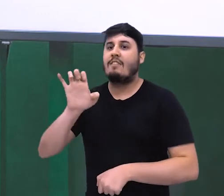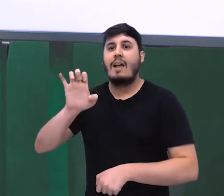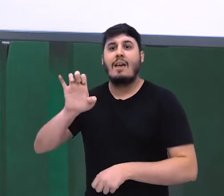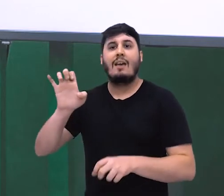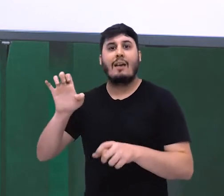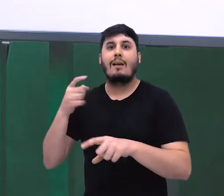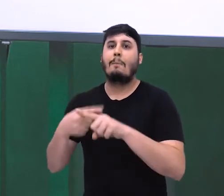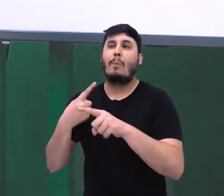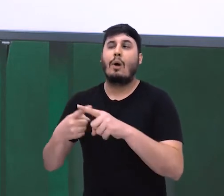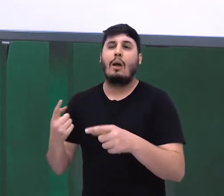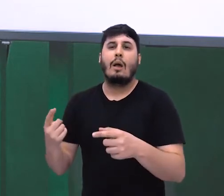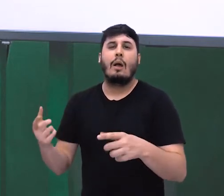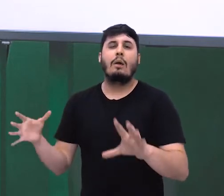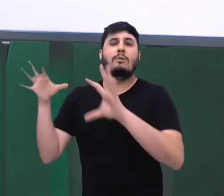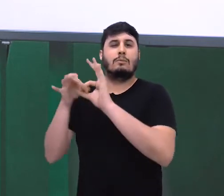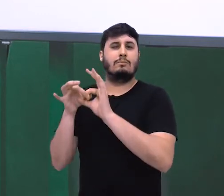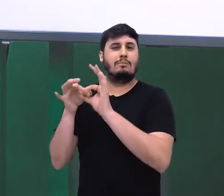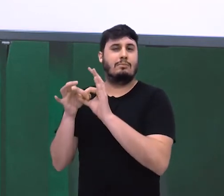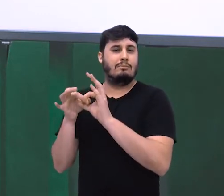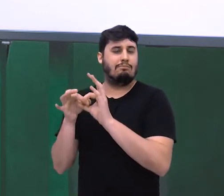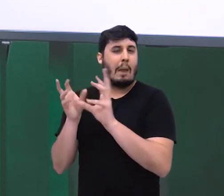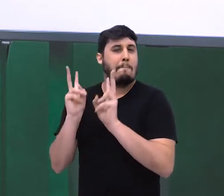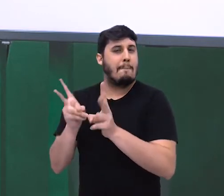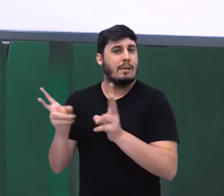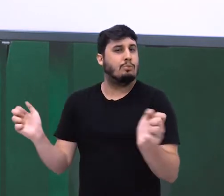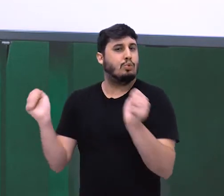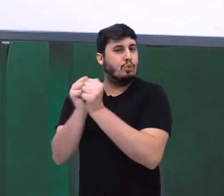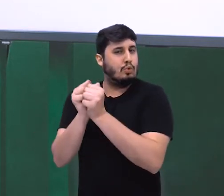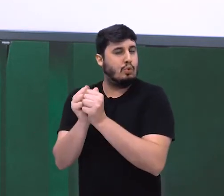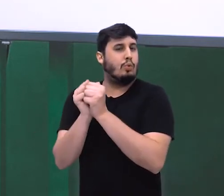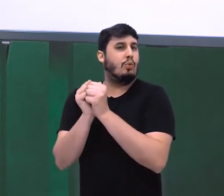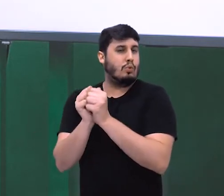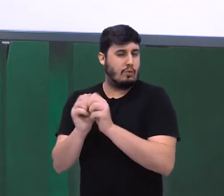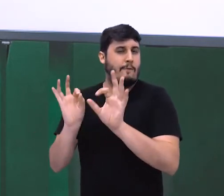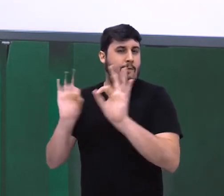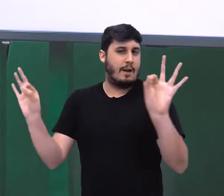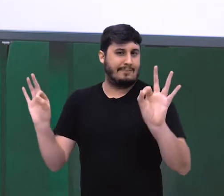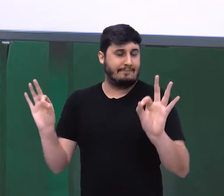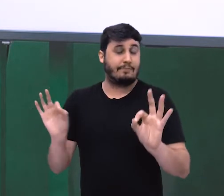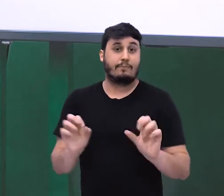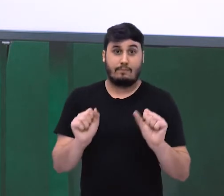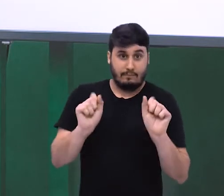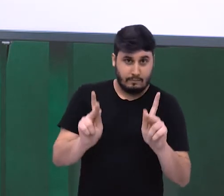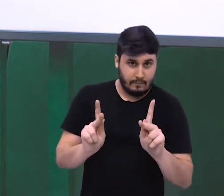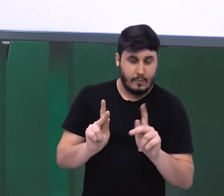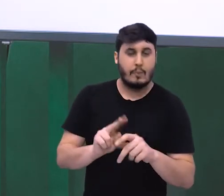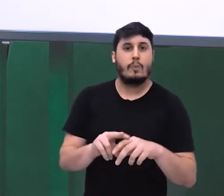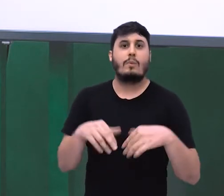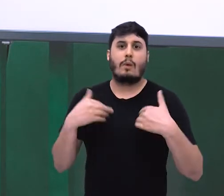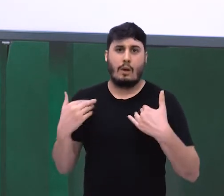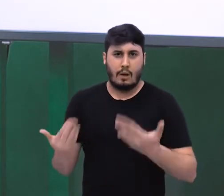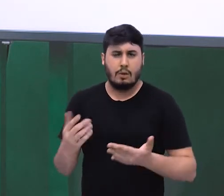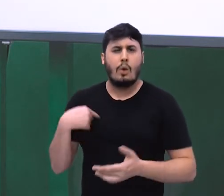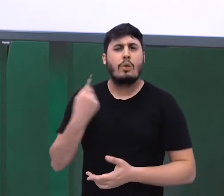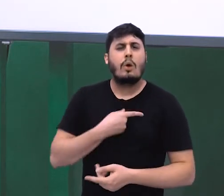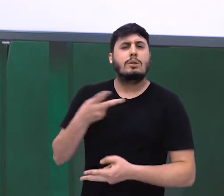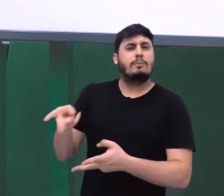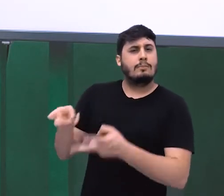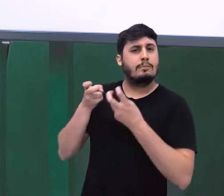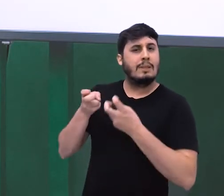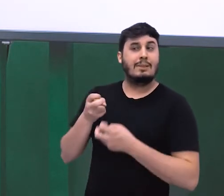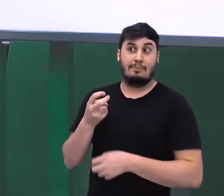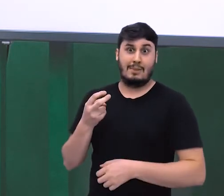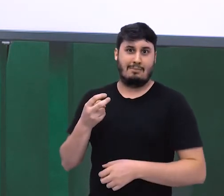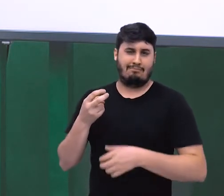essas duas palavras, esses dois termos de mesma função sintática. Então, a gente consegue observar com esses